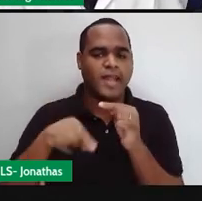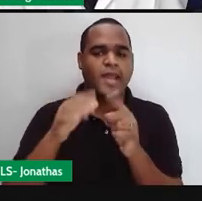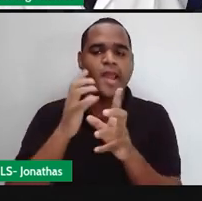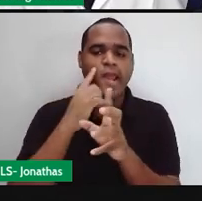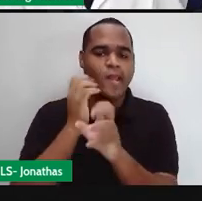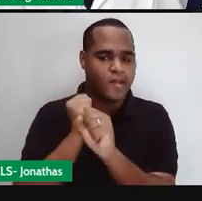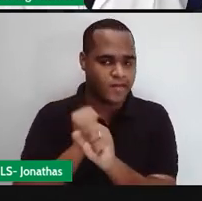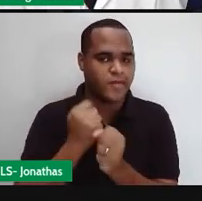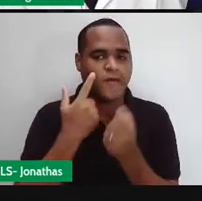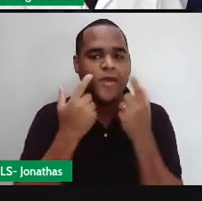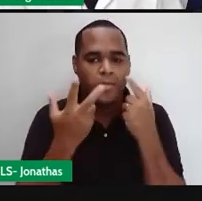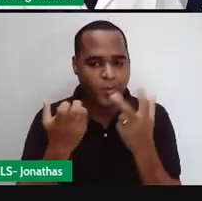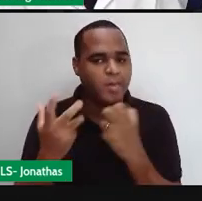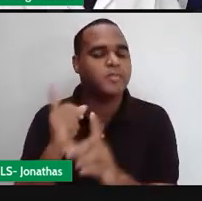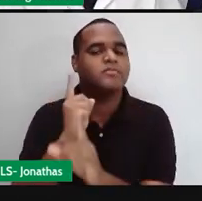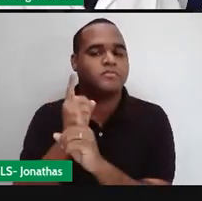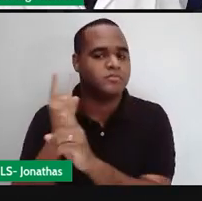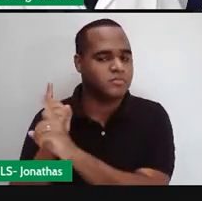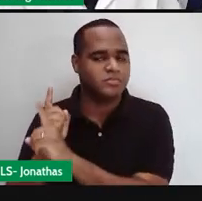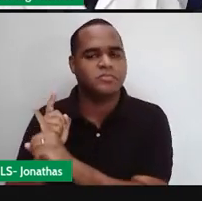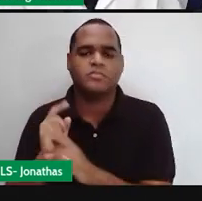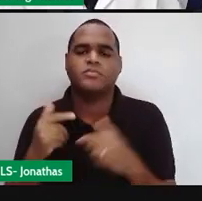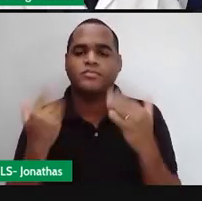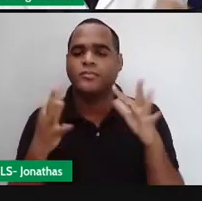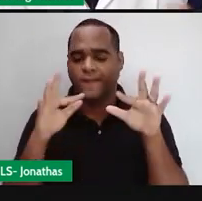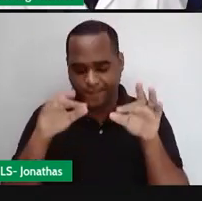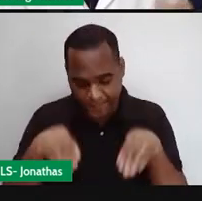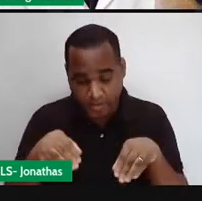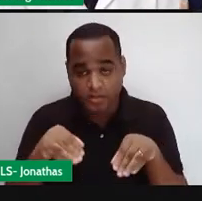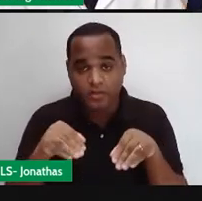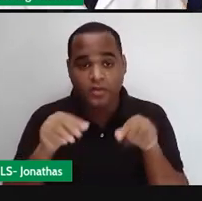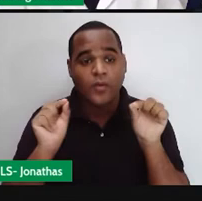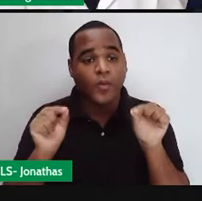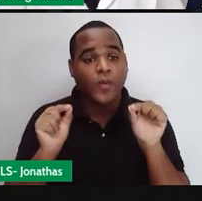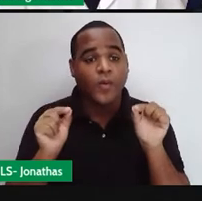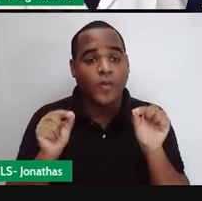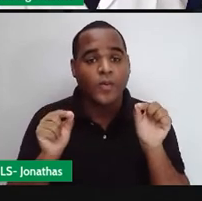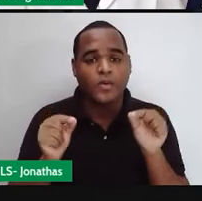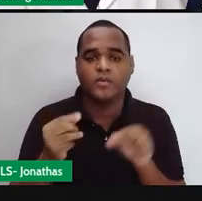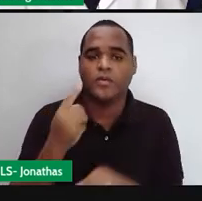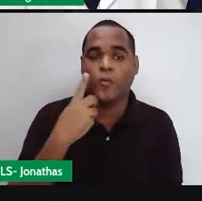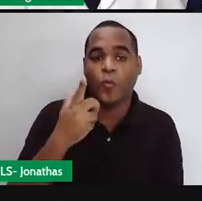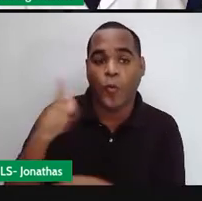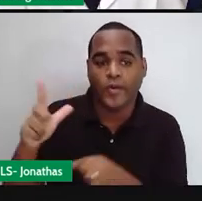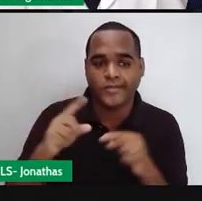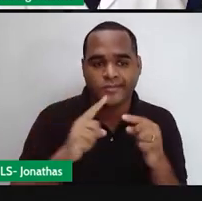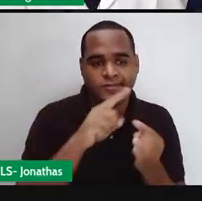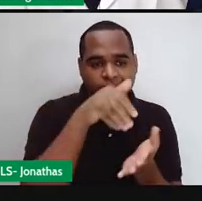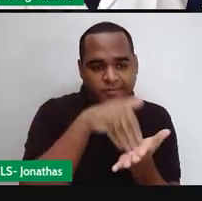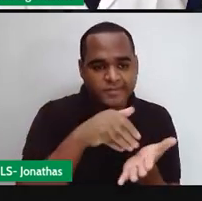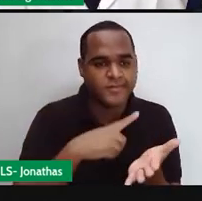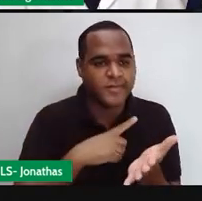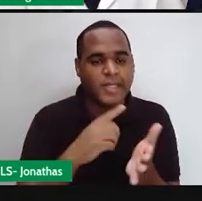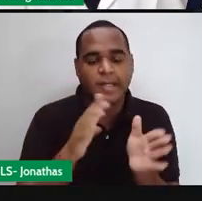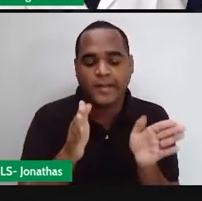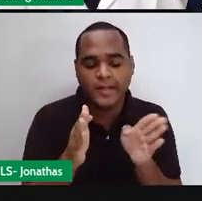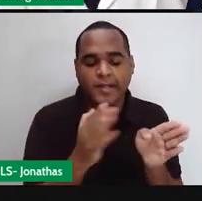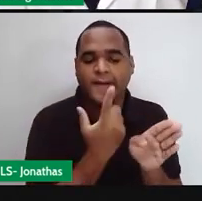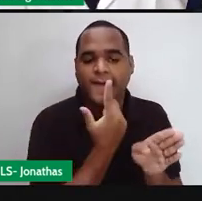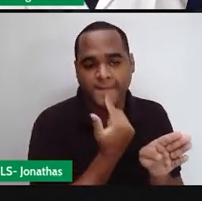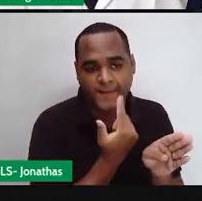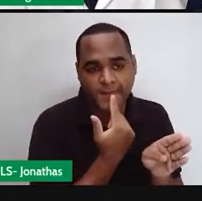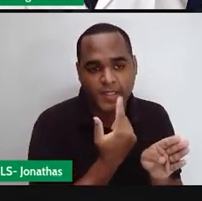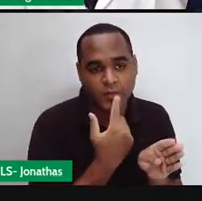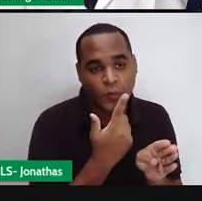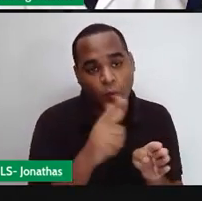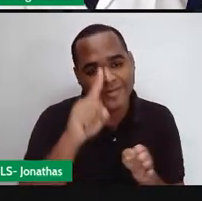de ver. E por fim, por fim, o último ângulo no triângulo é formado entre o lado vermelho e